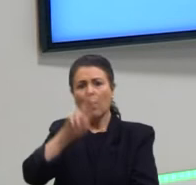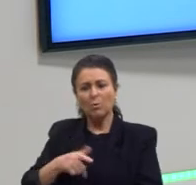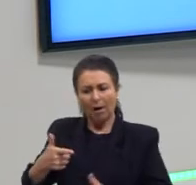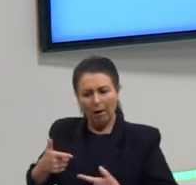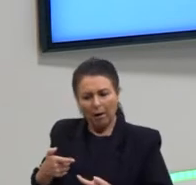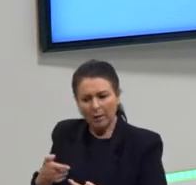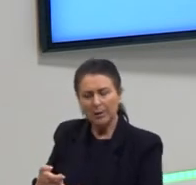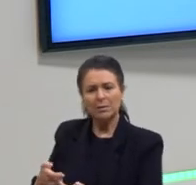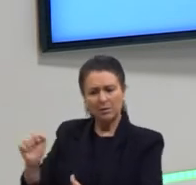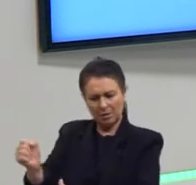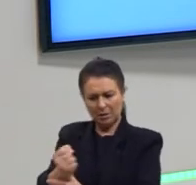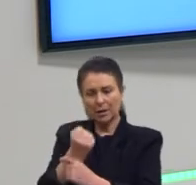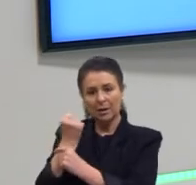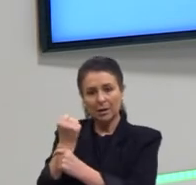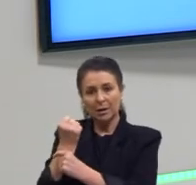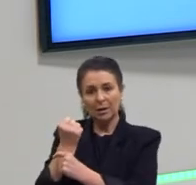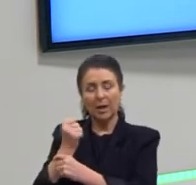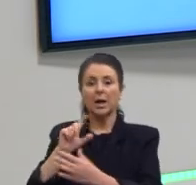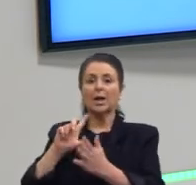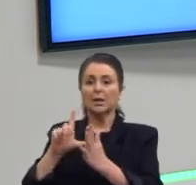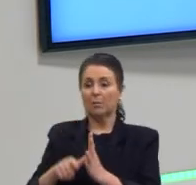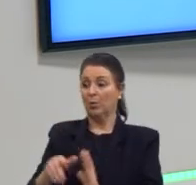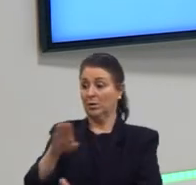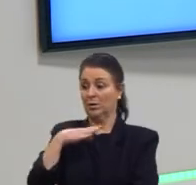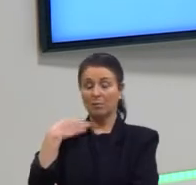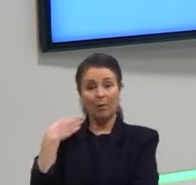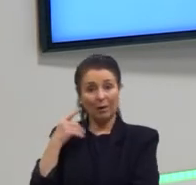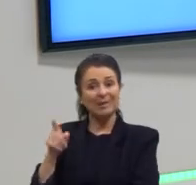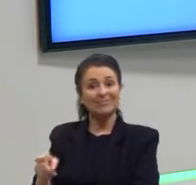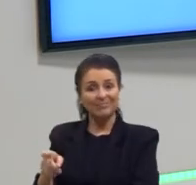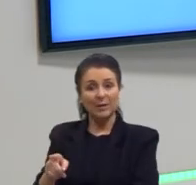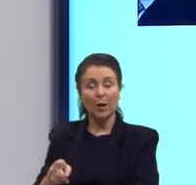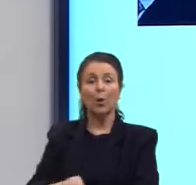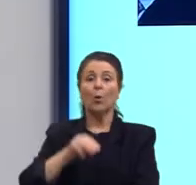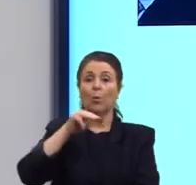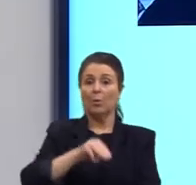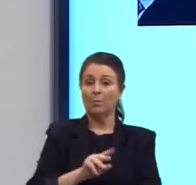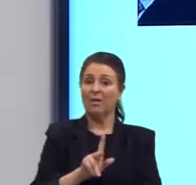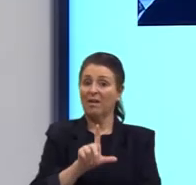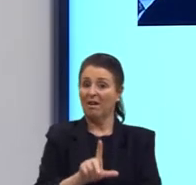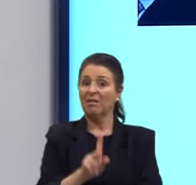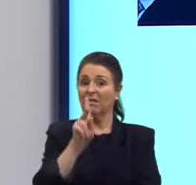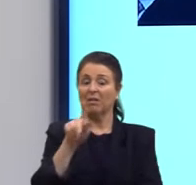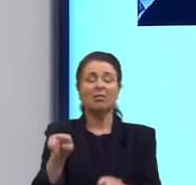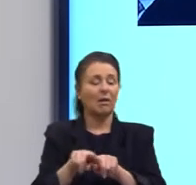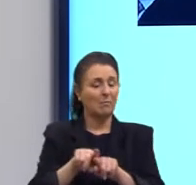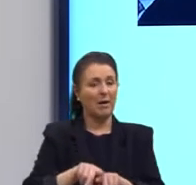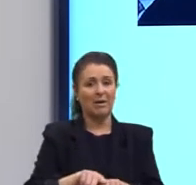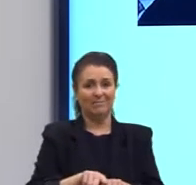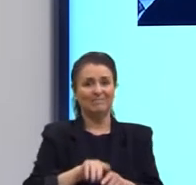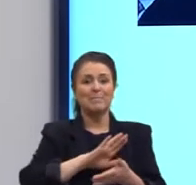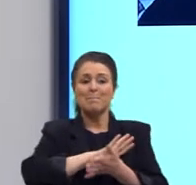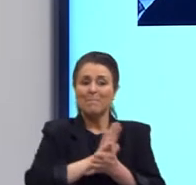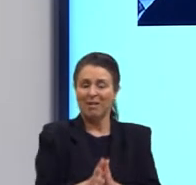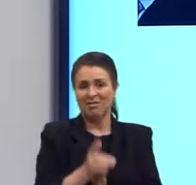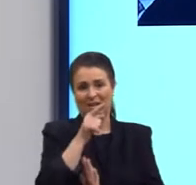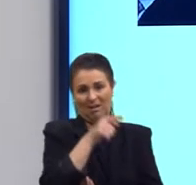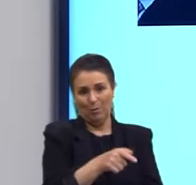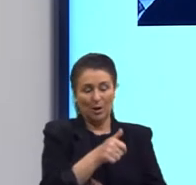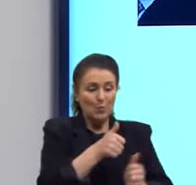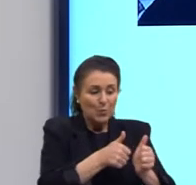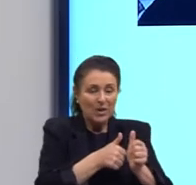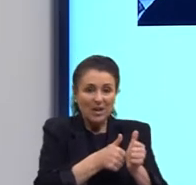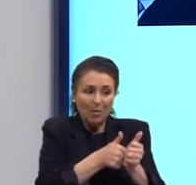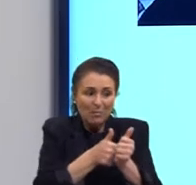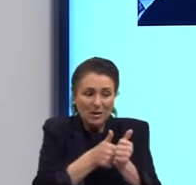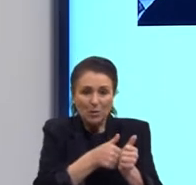se defender. Depois, ele vai ser morto, Martin Luther King também vai ser assassinado, Martin Luther King era perseguido pelo